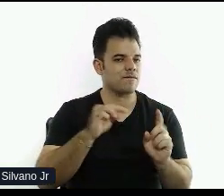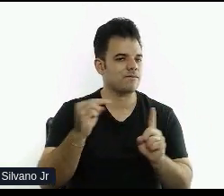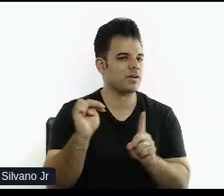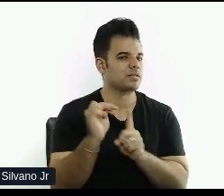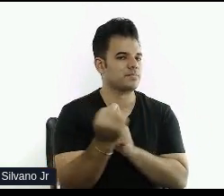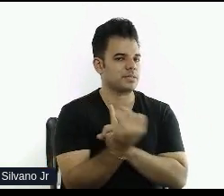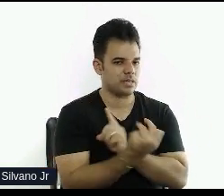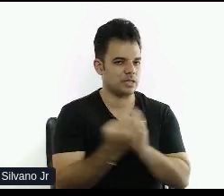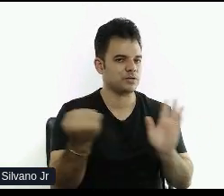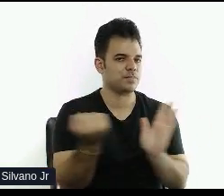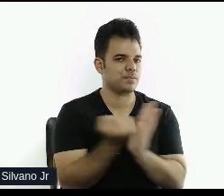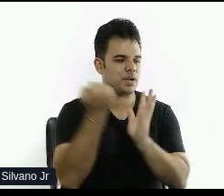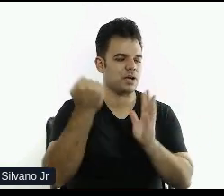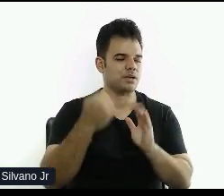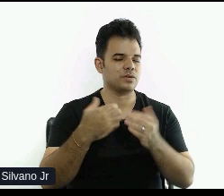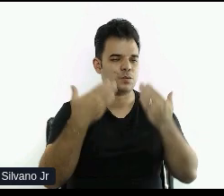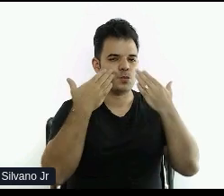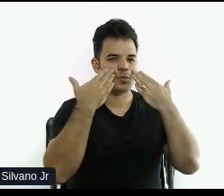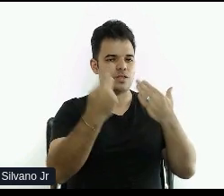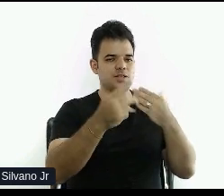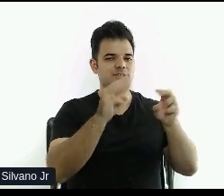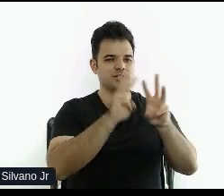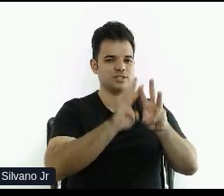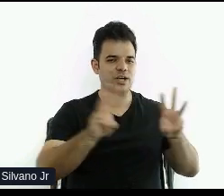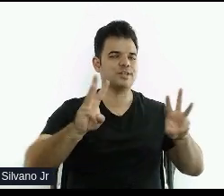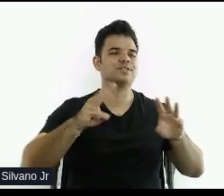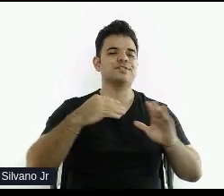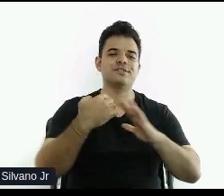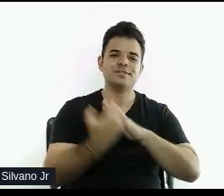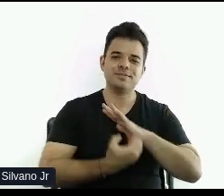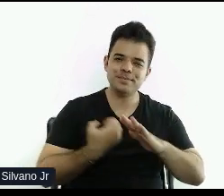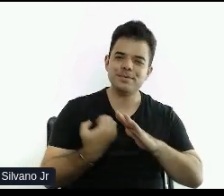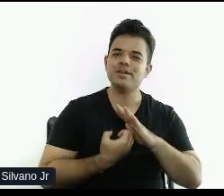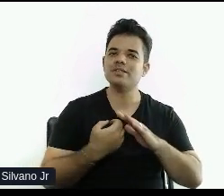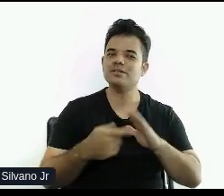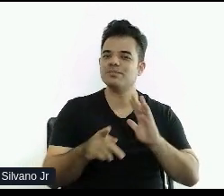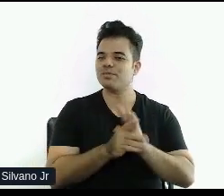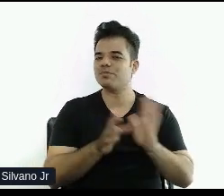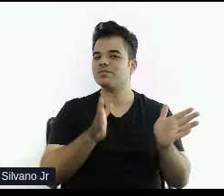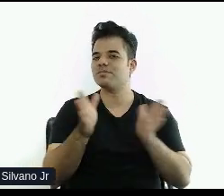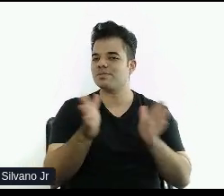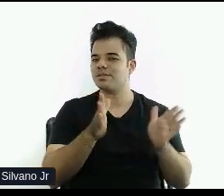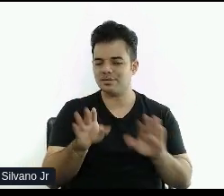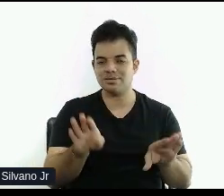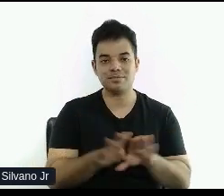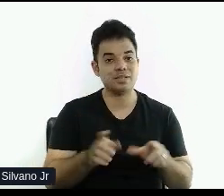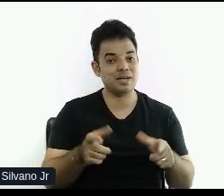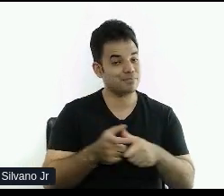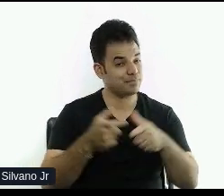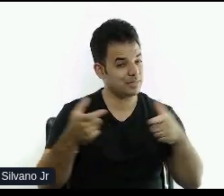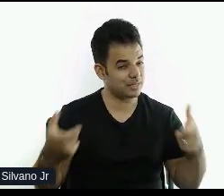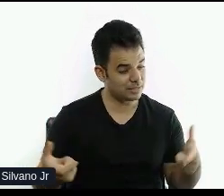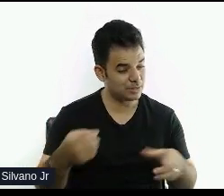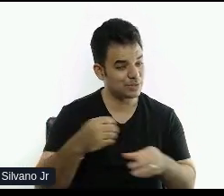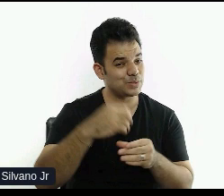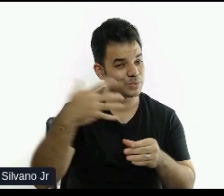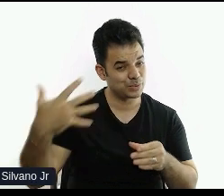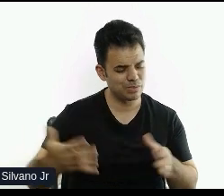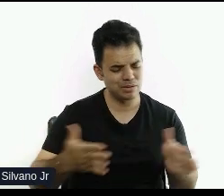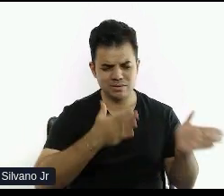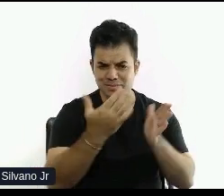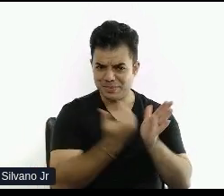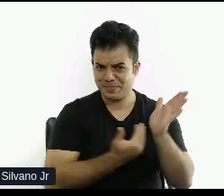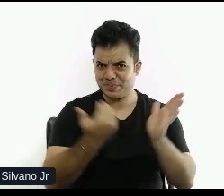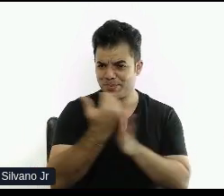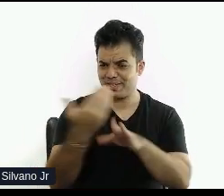imagem daquele site, para a imagem daquela empresa, daquela marca que está com o site acessível. Ampliação de conteúdo, porque quanto mais acessível, mais acessado,